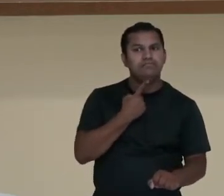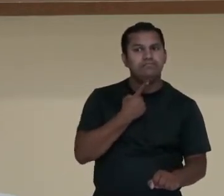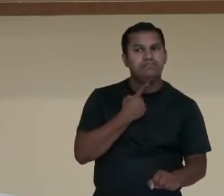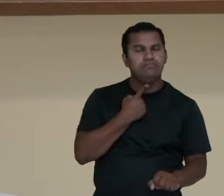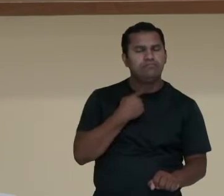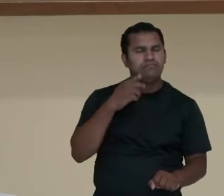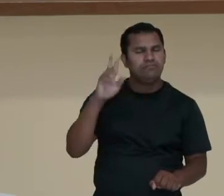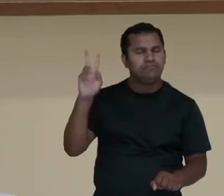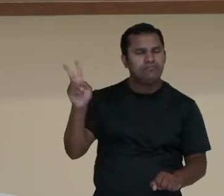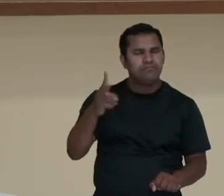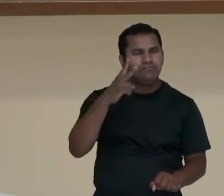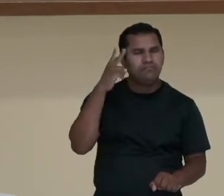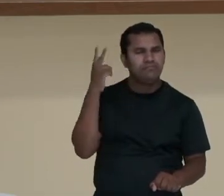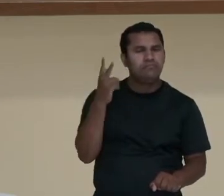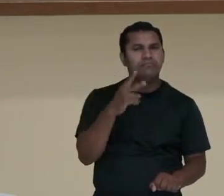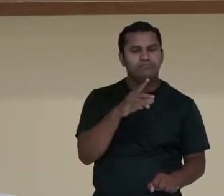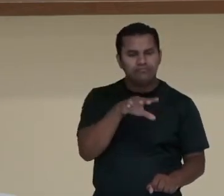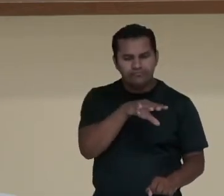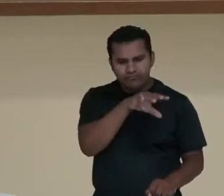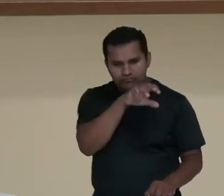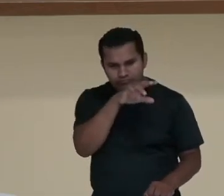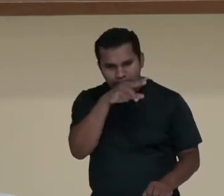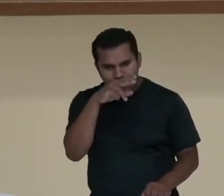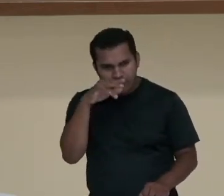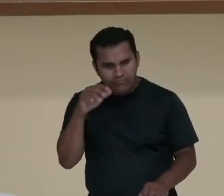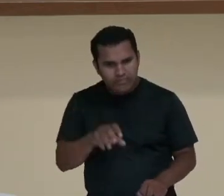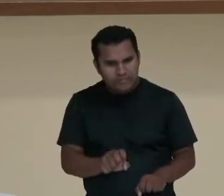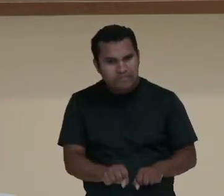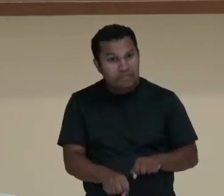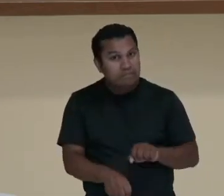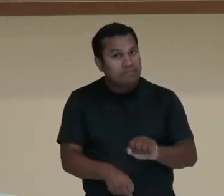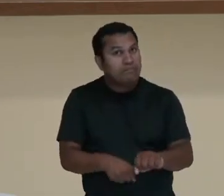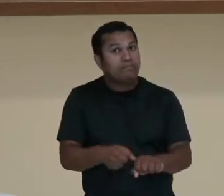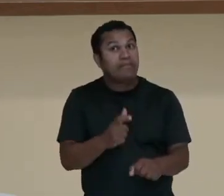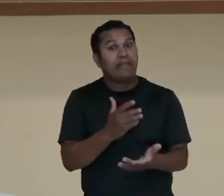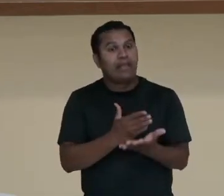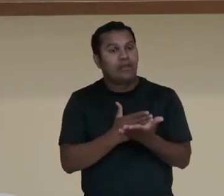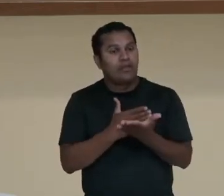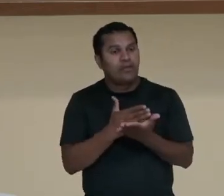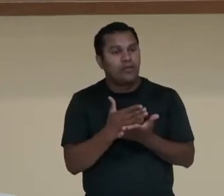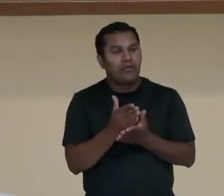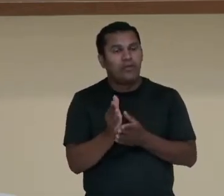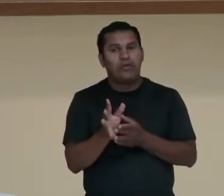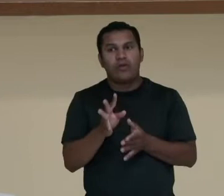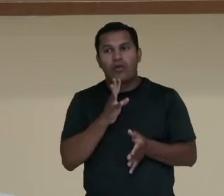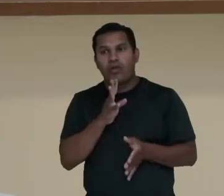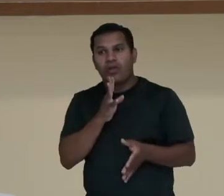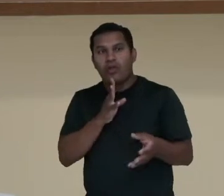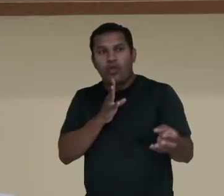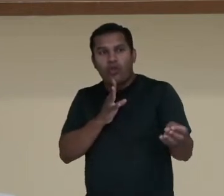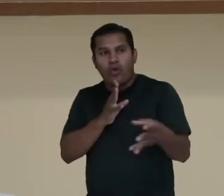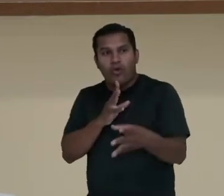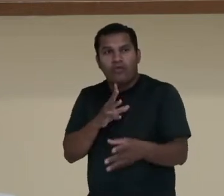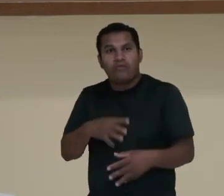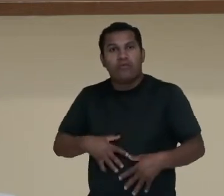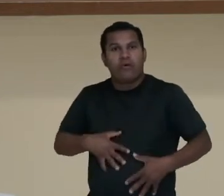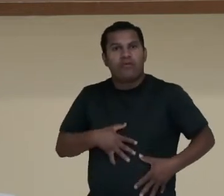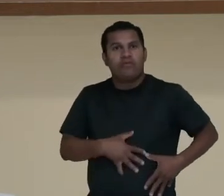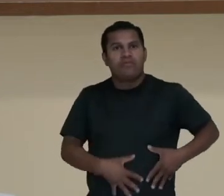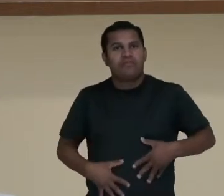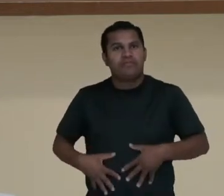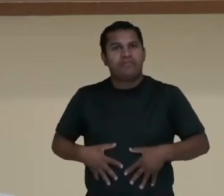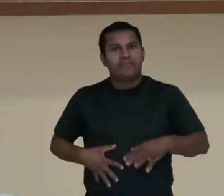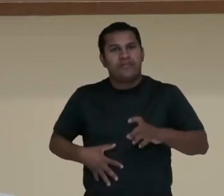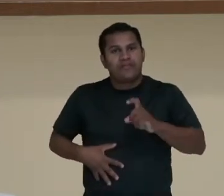ventinho, vai farejando, vai conhecendo as novidades. Desse medinho, aquele friozinho na barriga de fazer uma